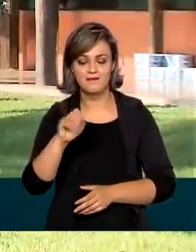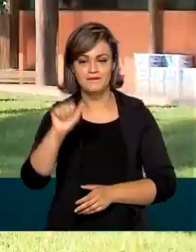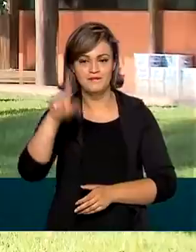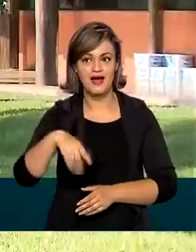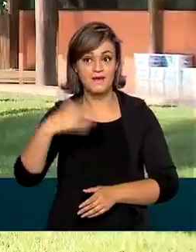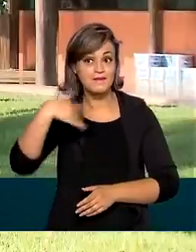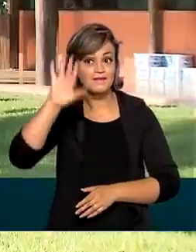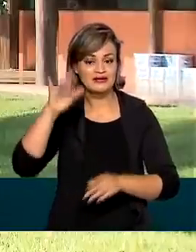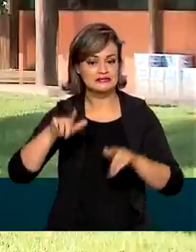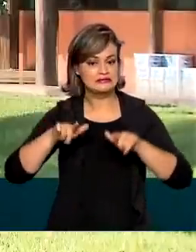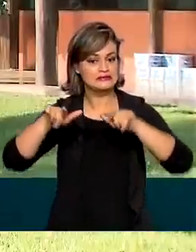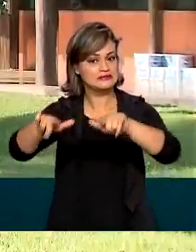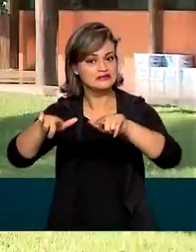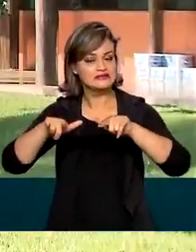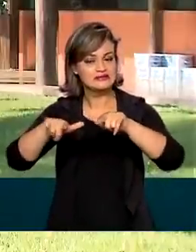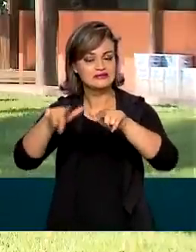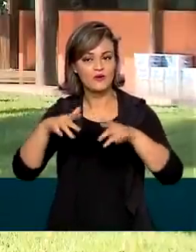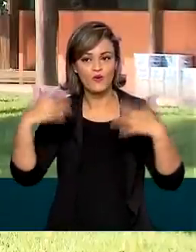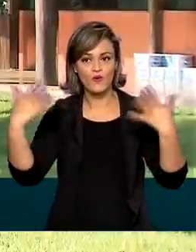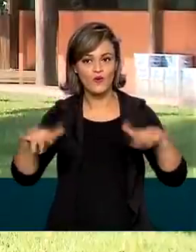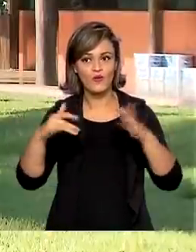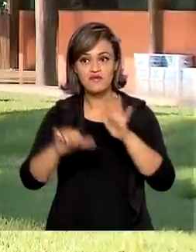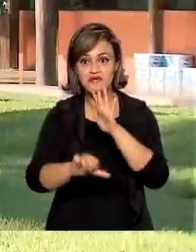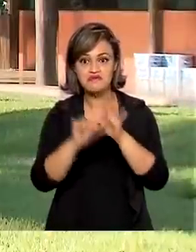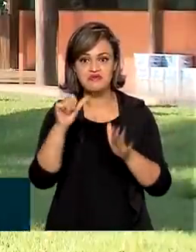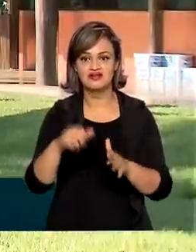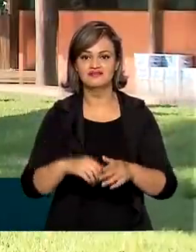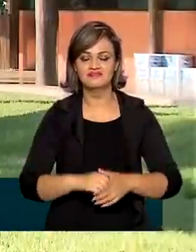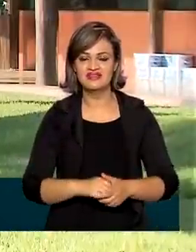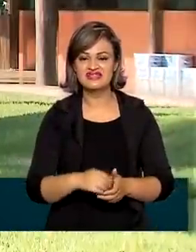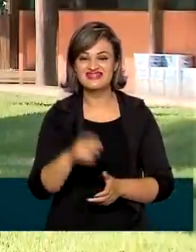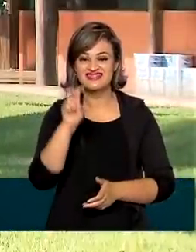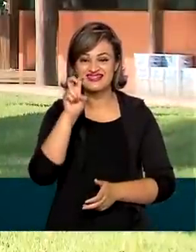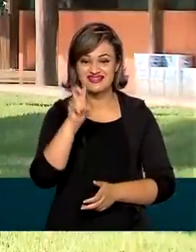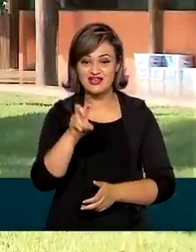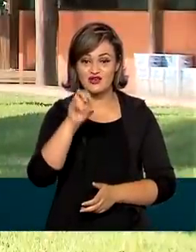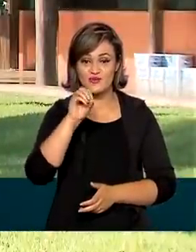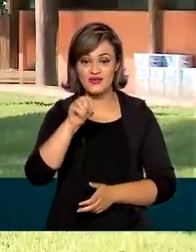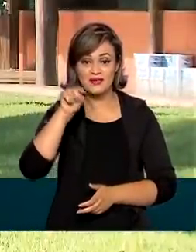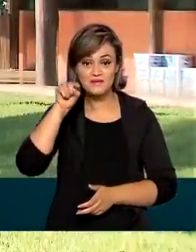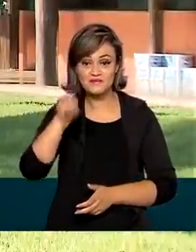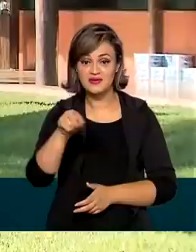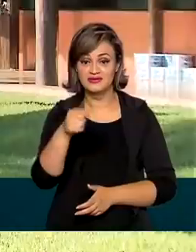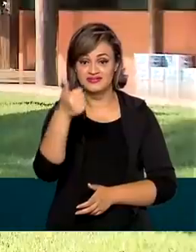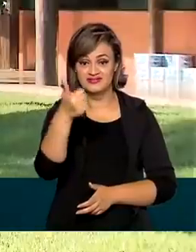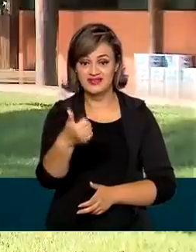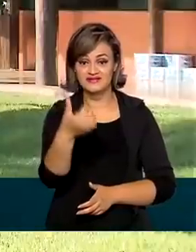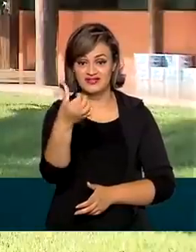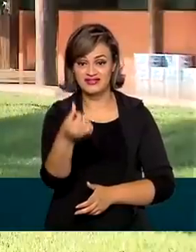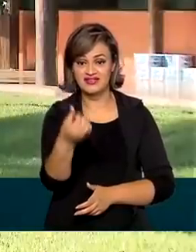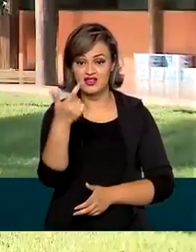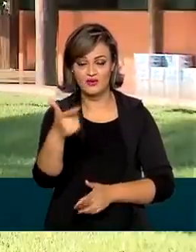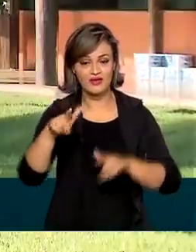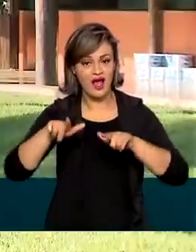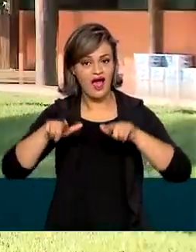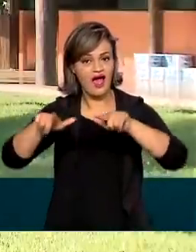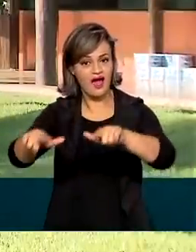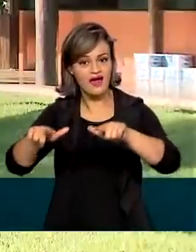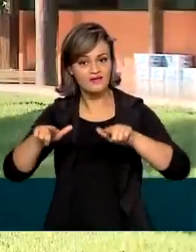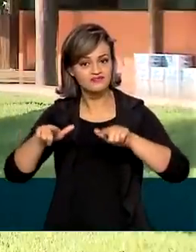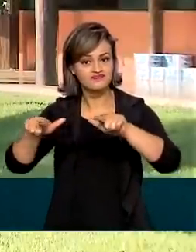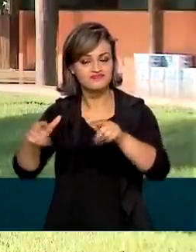de títulos de propriedade de terra de todos os tempos no Brasil. São 50.162 títulos de